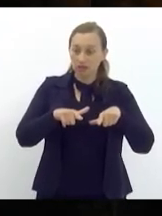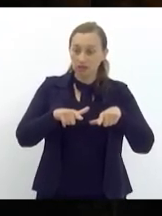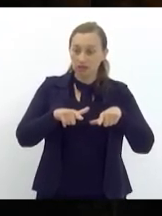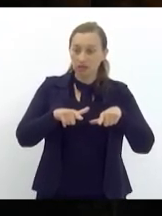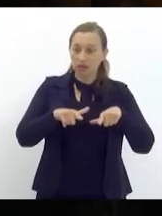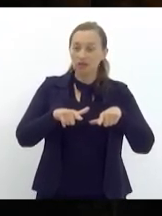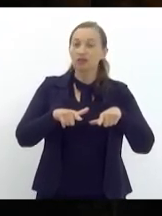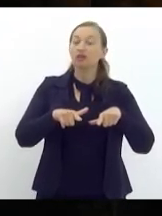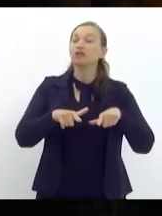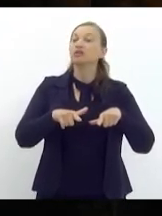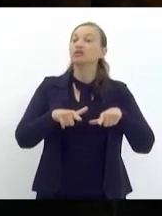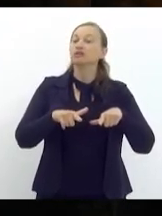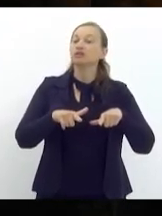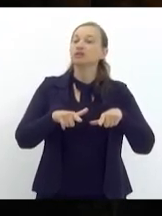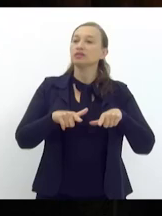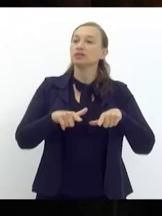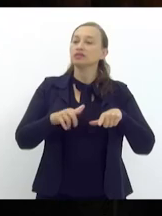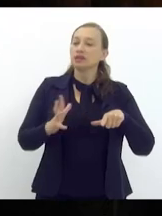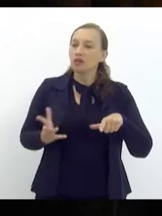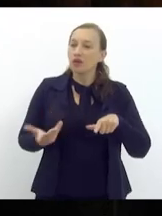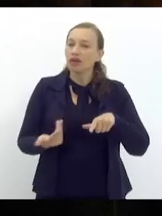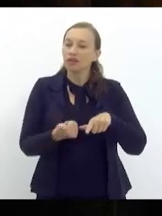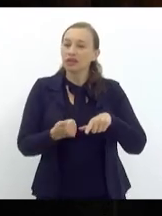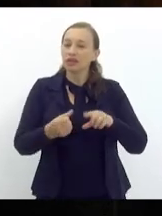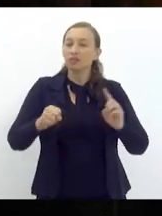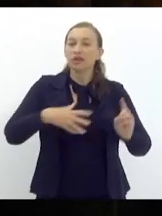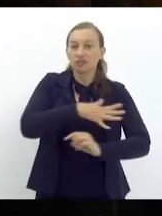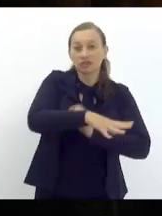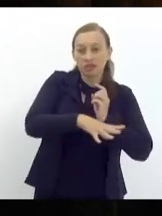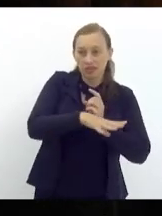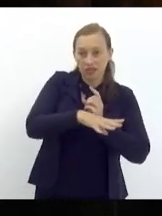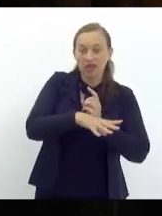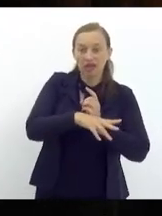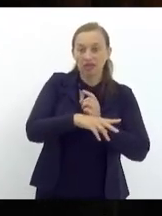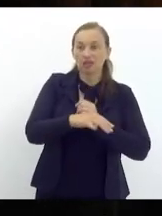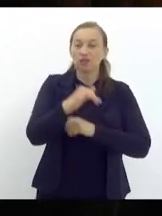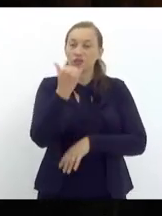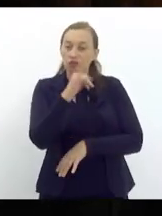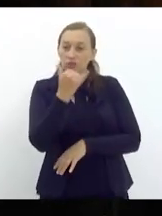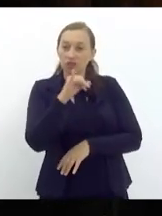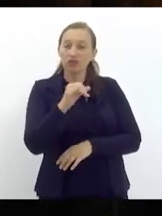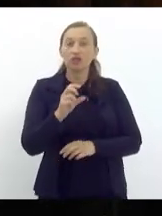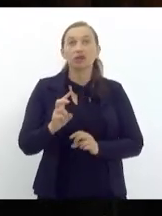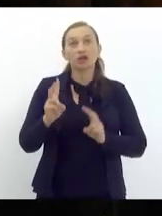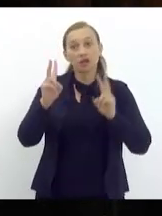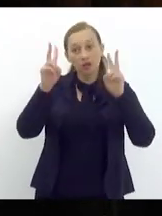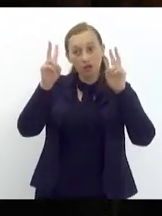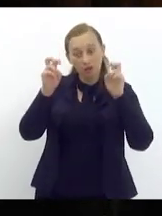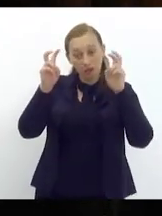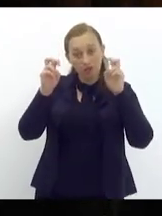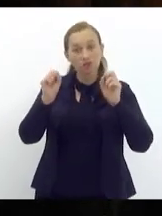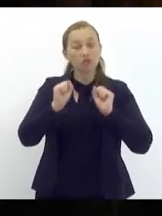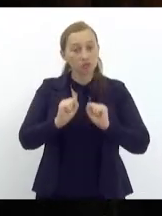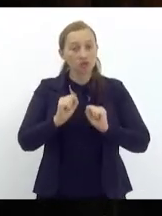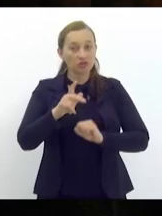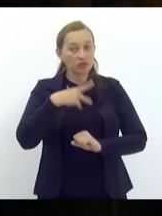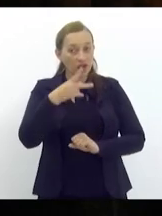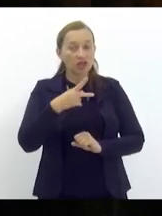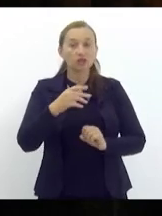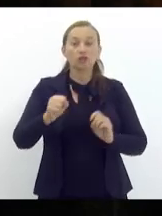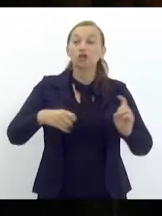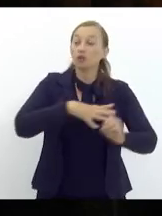é uma é uma questão que pode ser levantada dois o cidadão